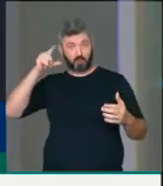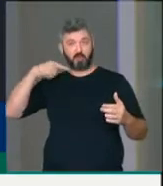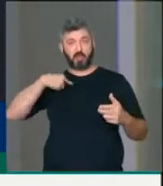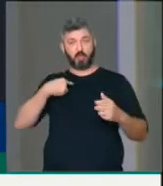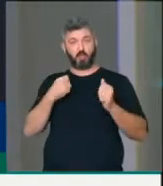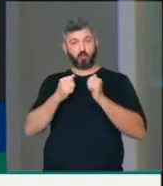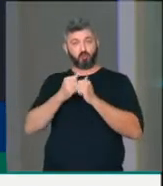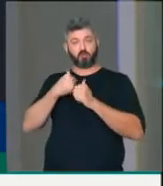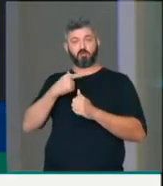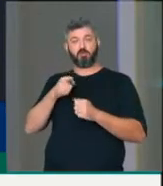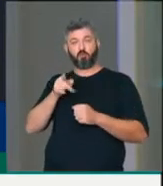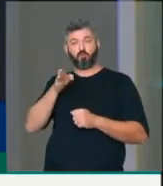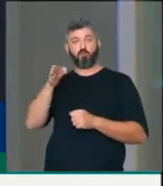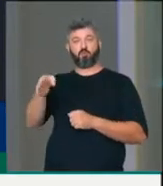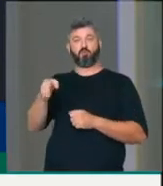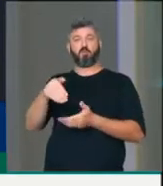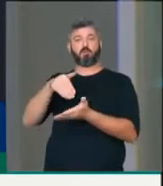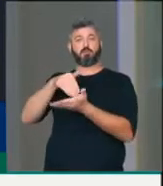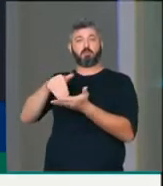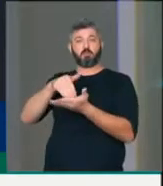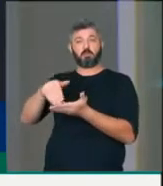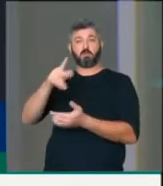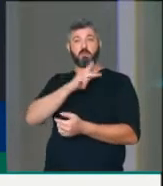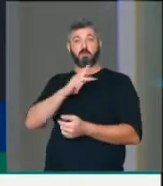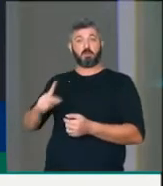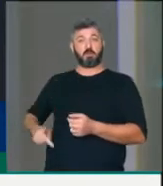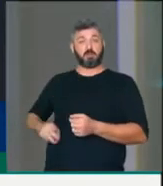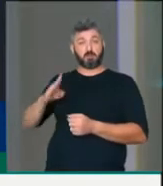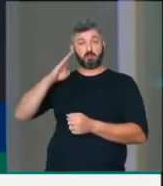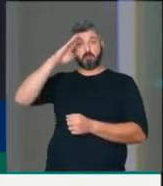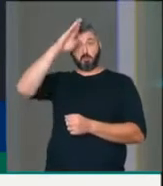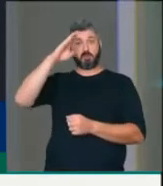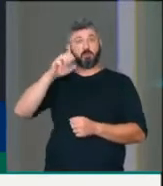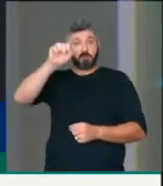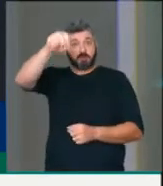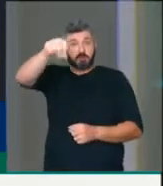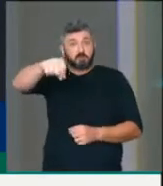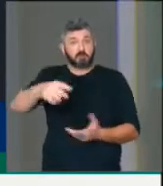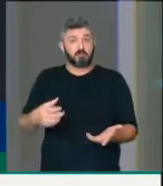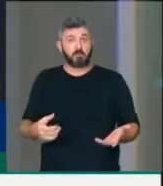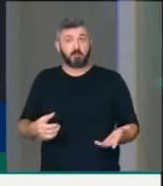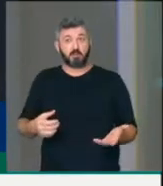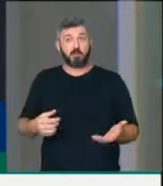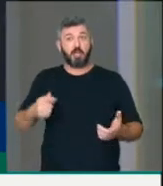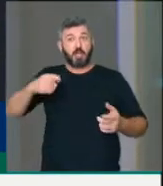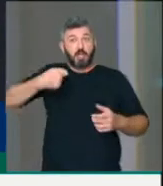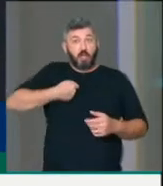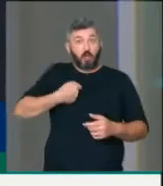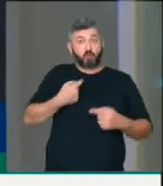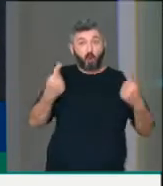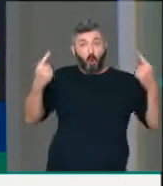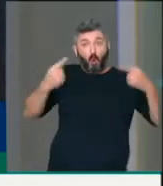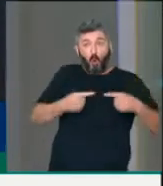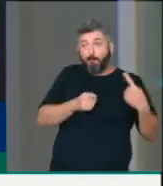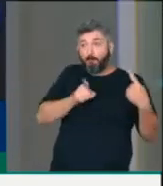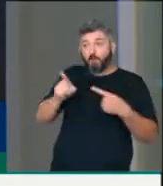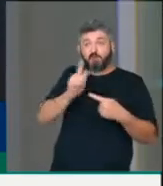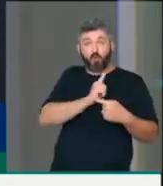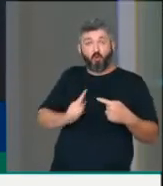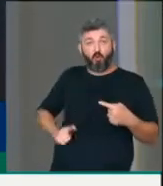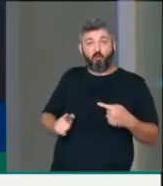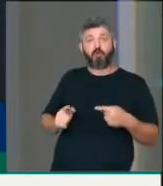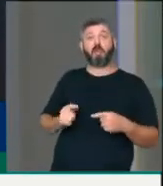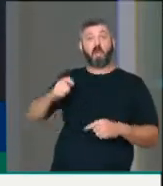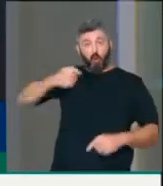estive presente, no gabinete do presidente da República. Sim, como um deputado de oposição